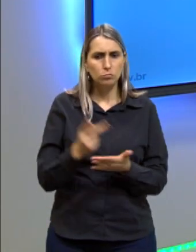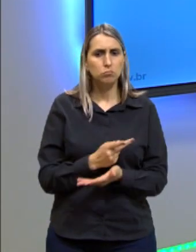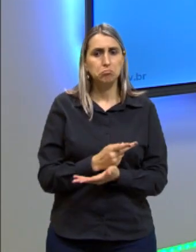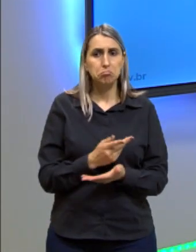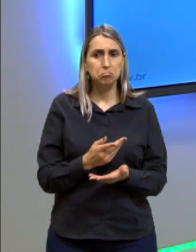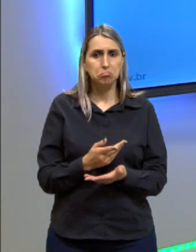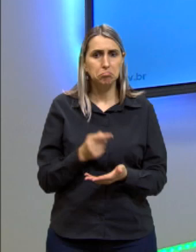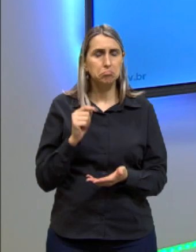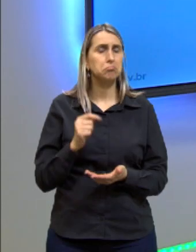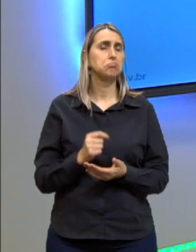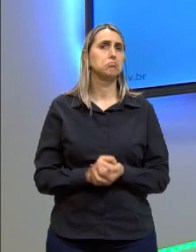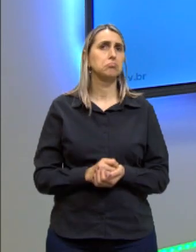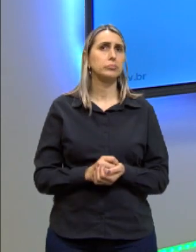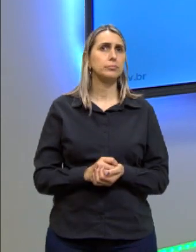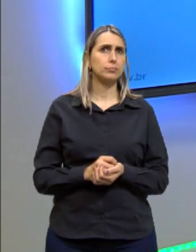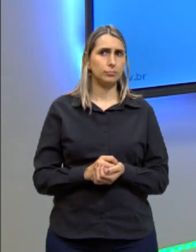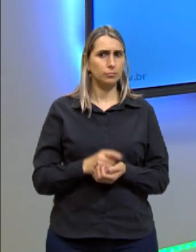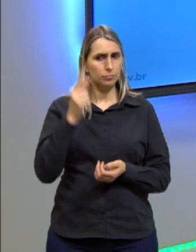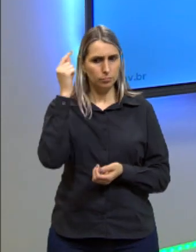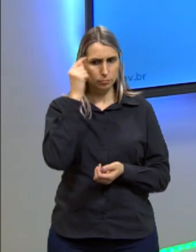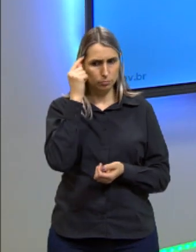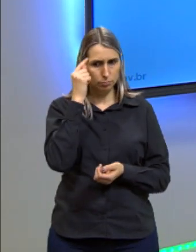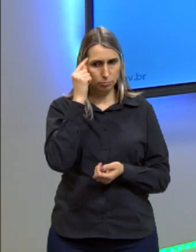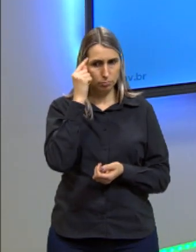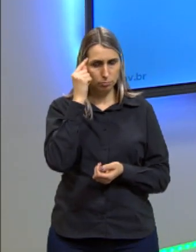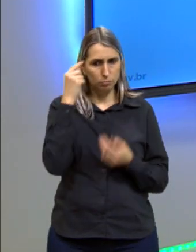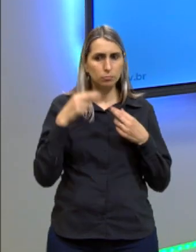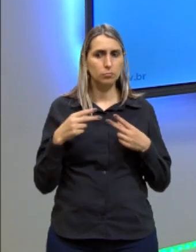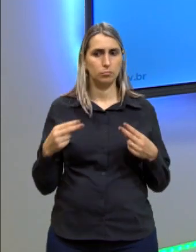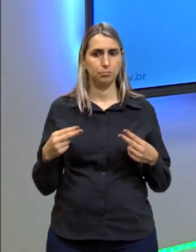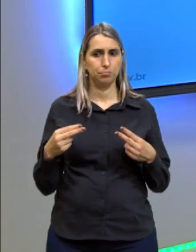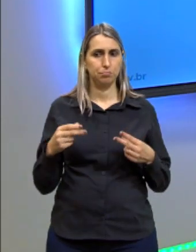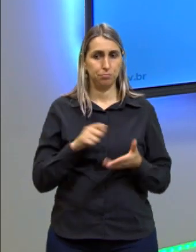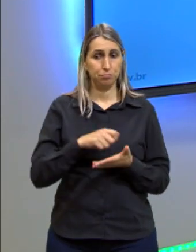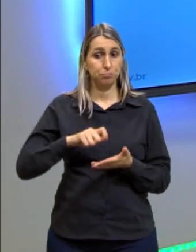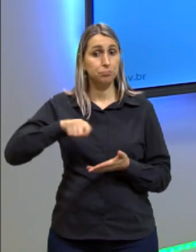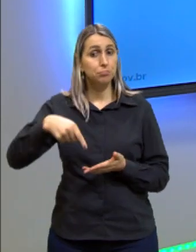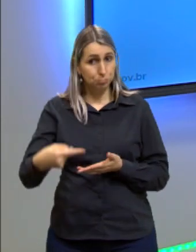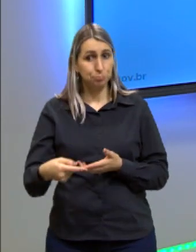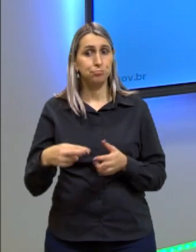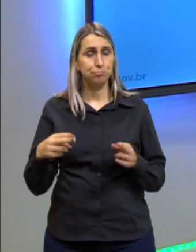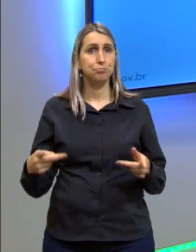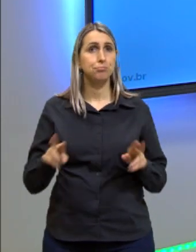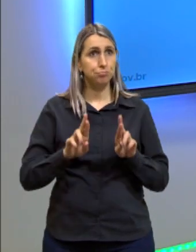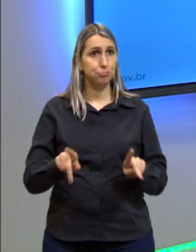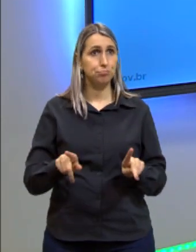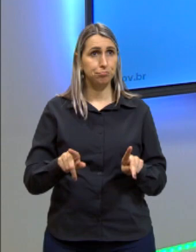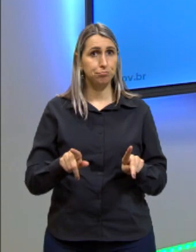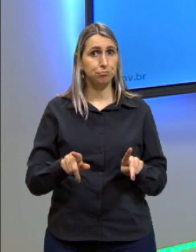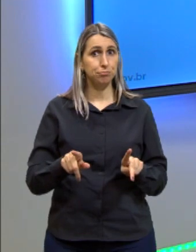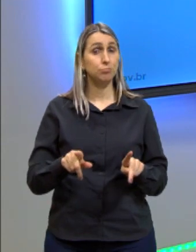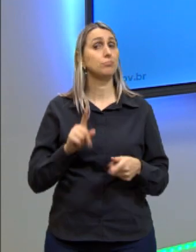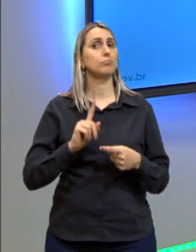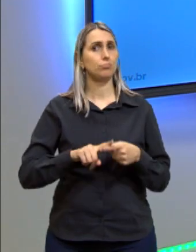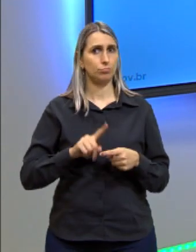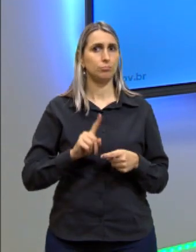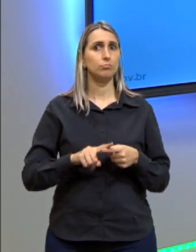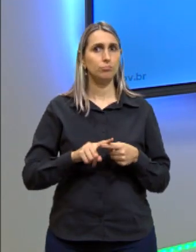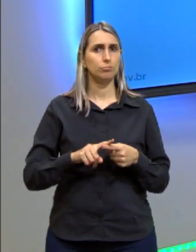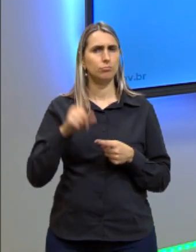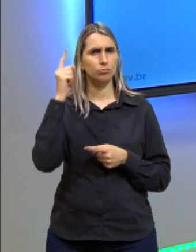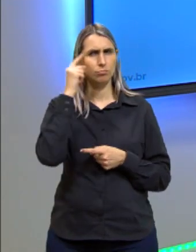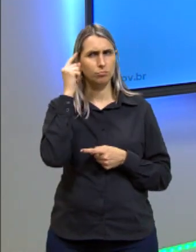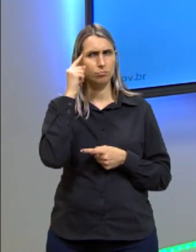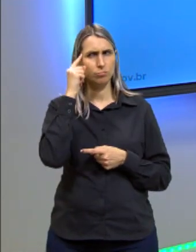vezes, a gente pensa uma coisa e a gente escreve outra totalmente diferente. Por quê? Porque a gente